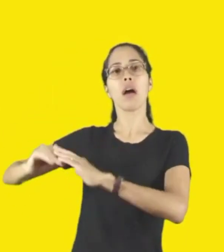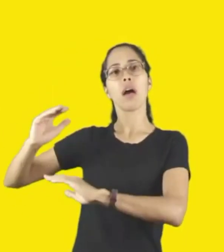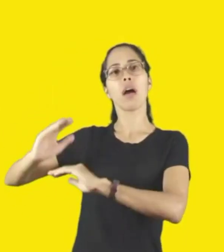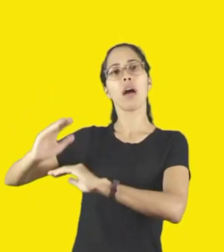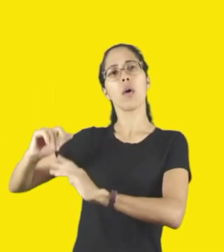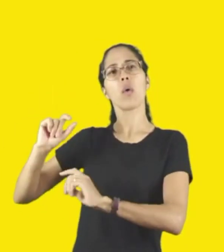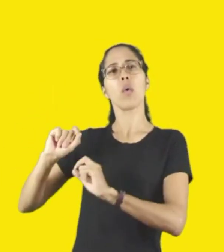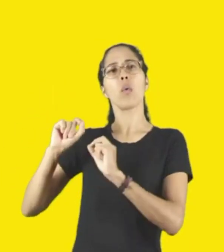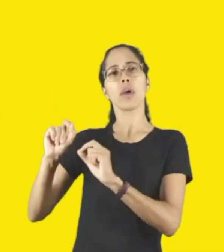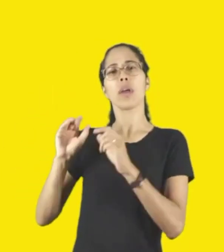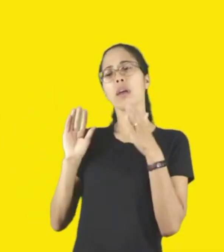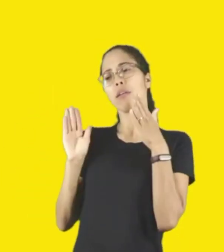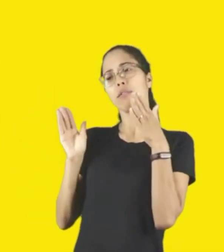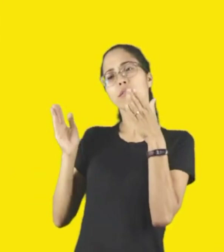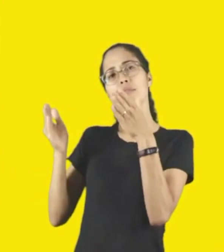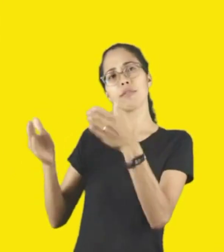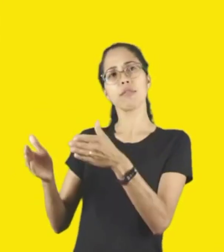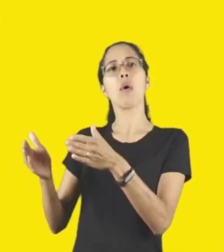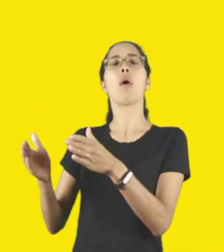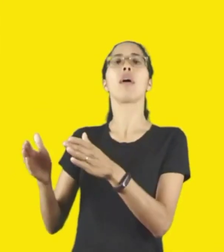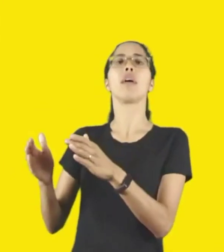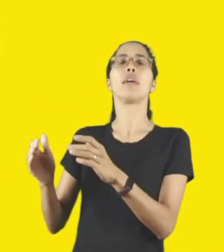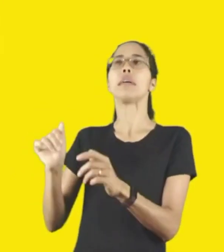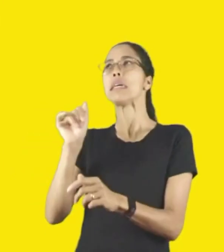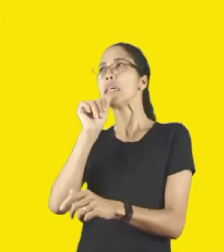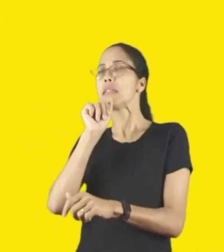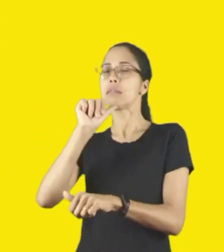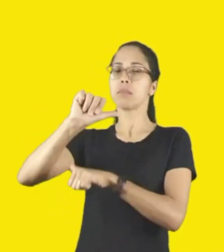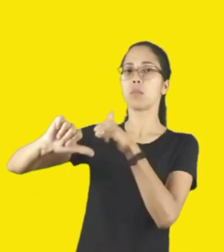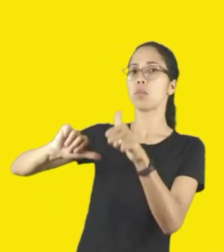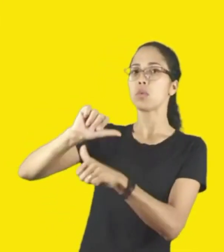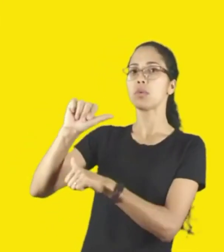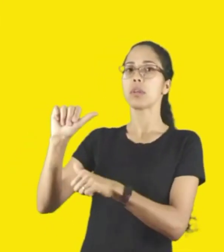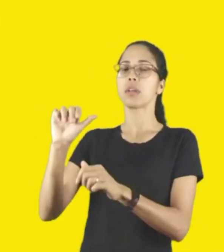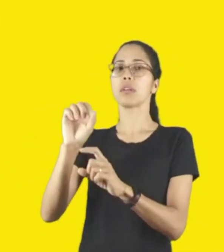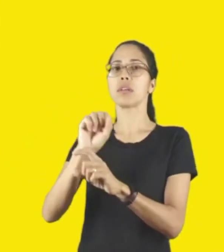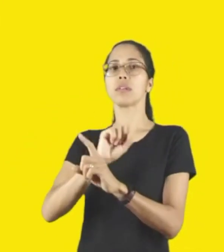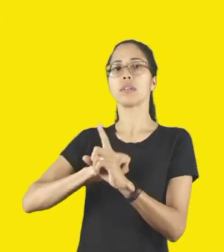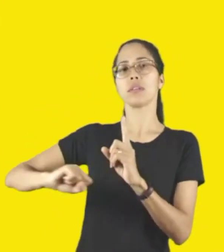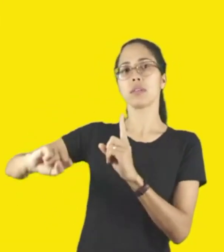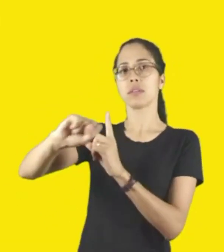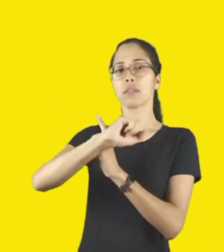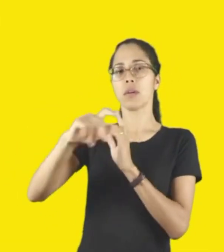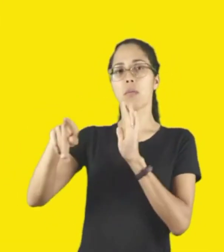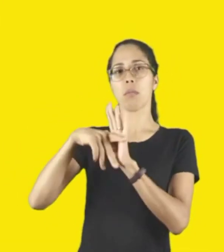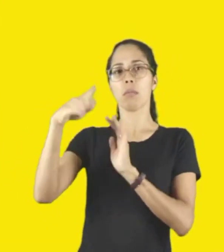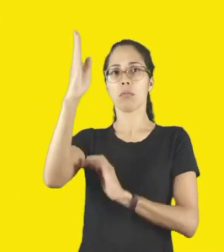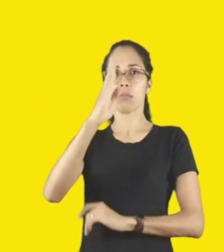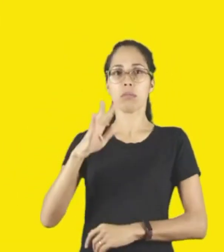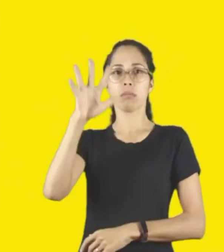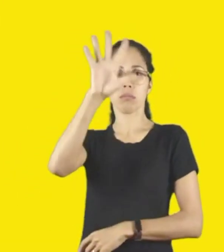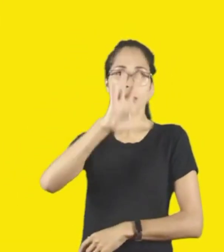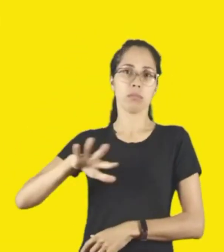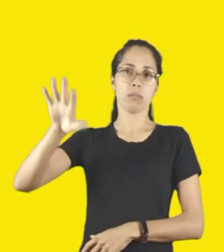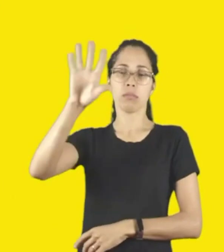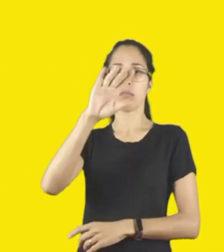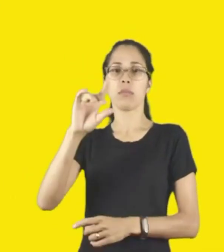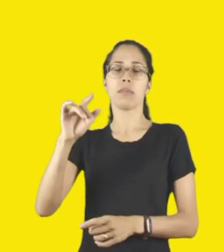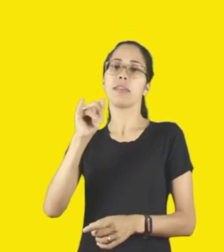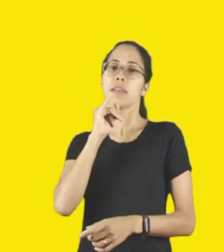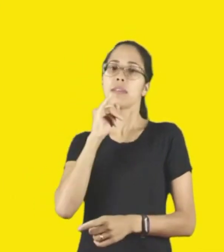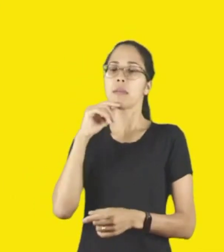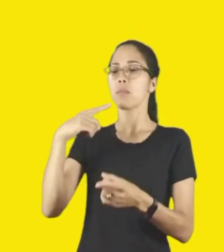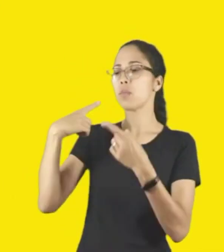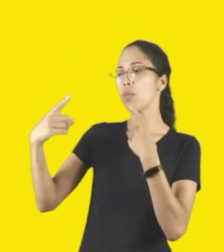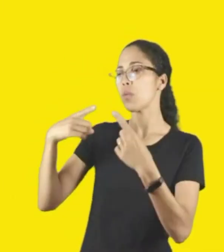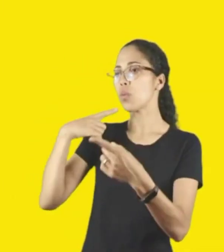procurado acompanhar as mudanças sociais do país, refletindo-se em diálogos permanentes que se dão através de inúmeras articulações